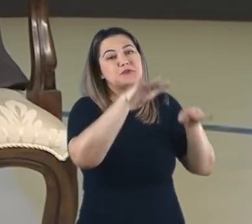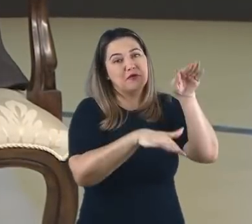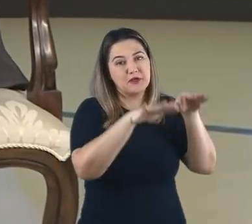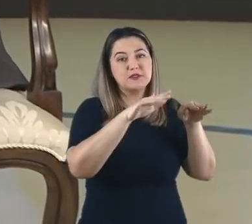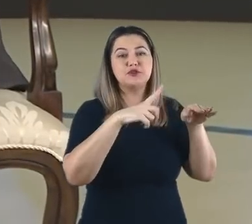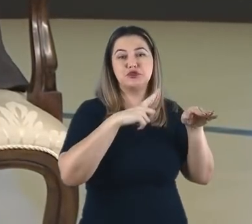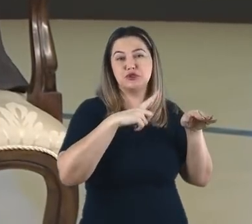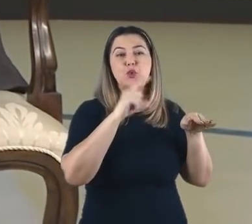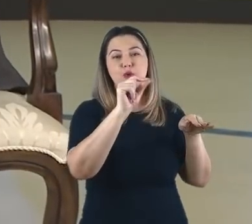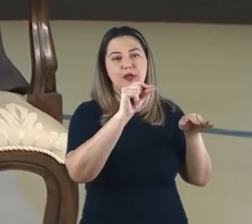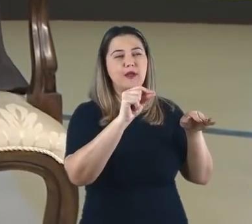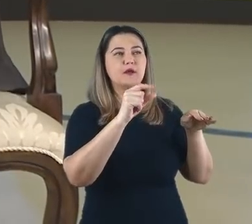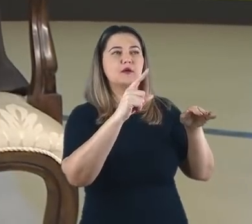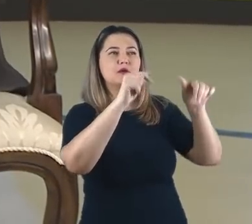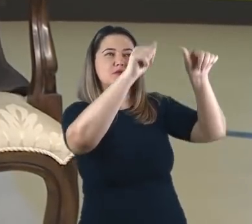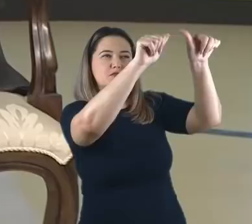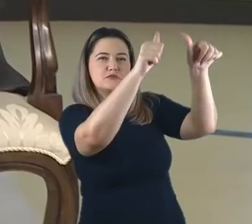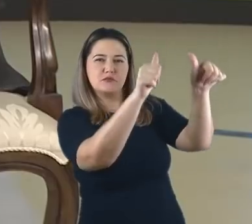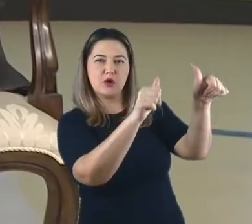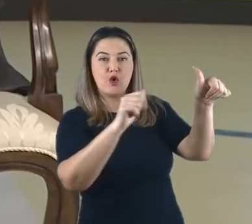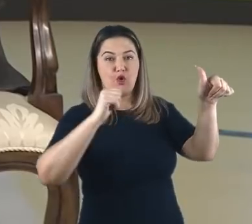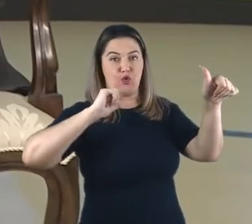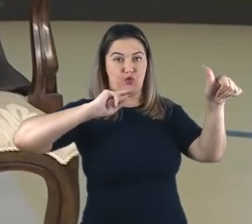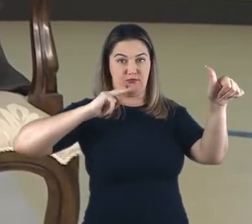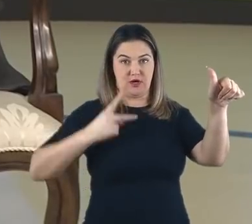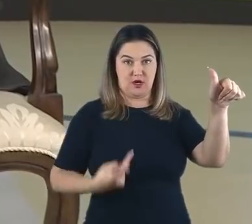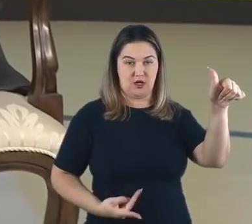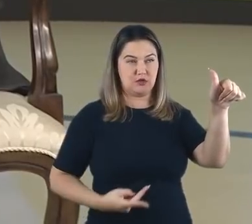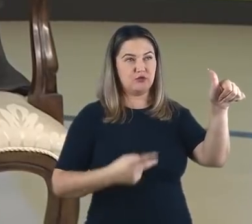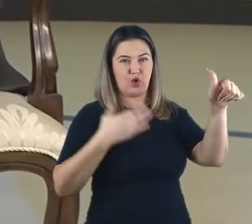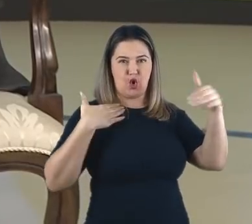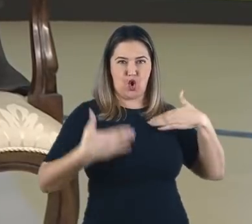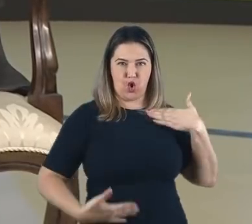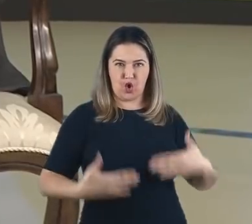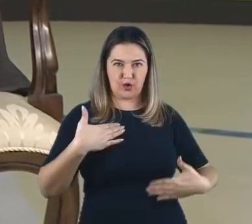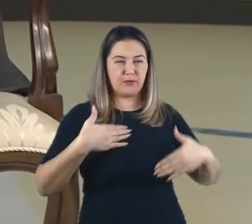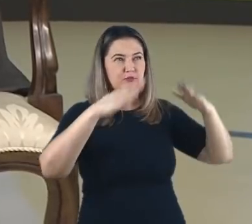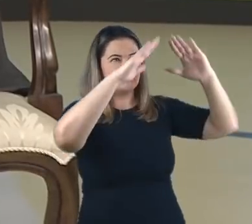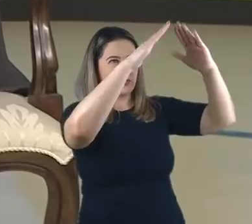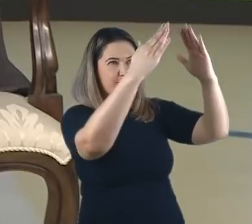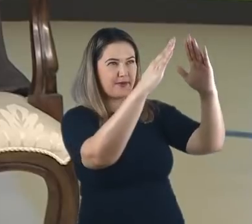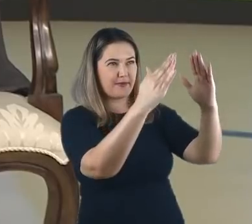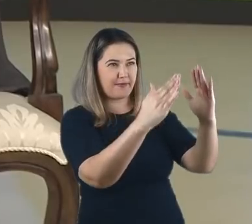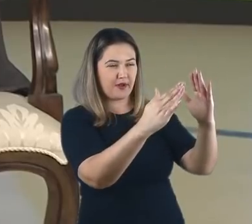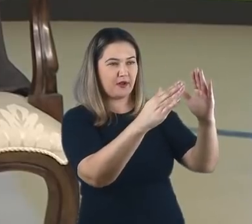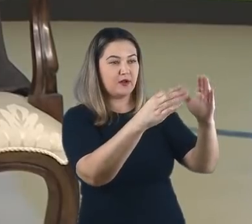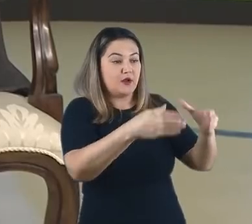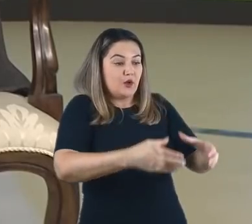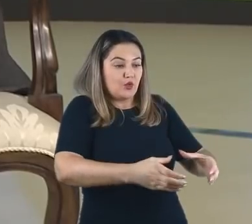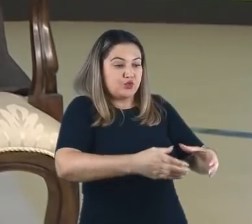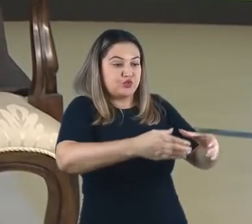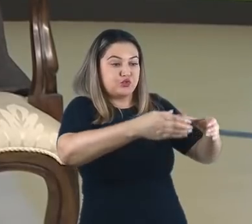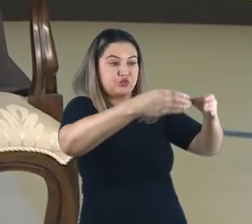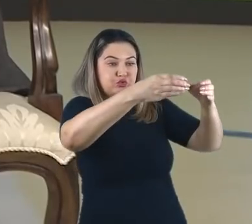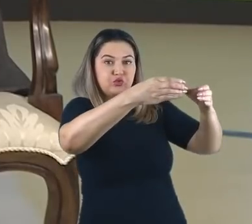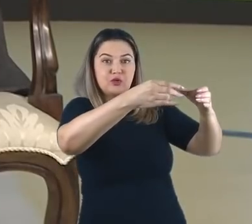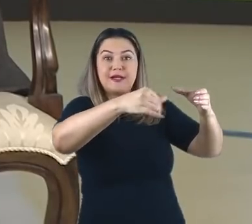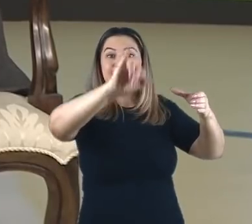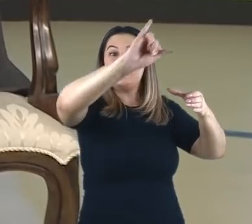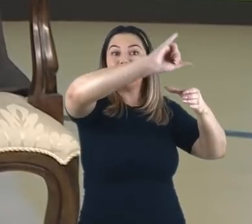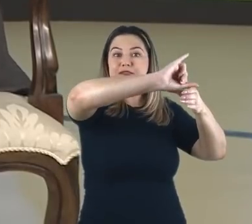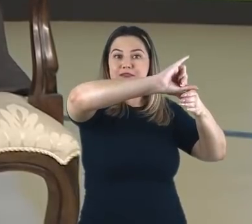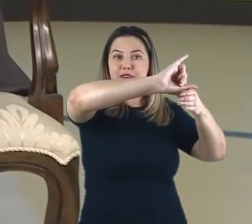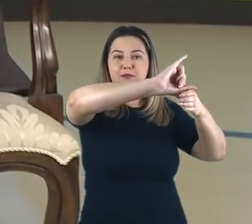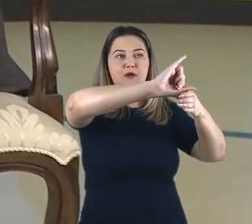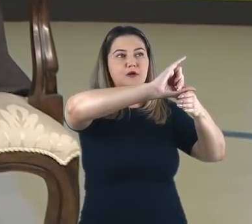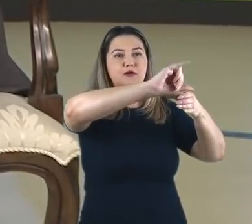porção humana, se é que ela tivesse uma forma humana, ocupasse menos de metade da altura total e ficasse, quem sabe,